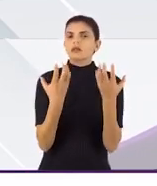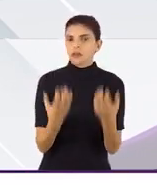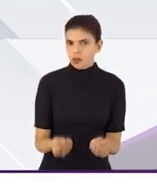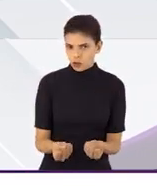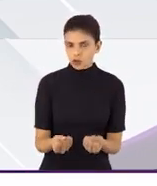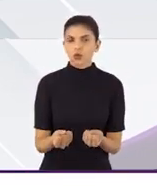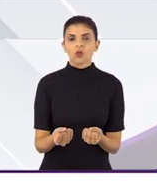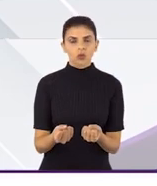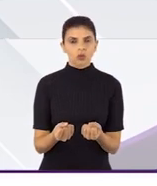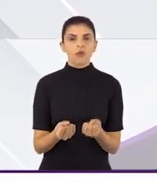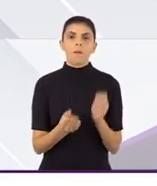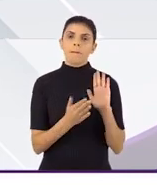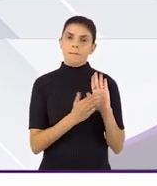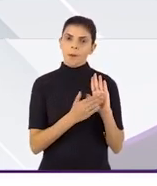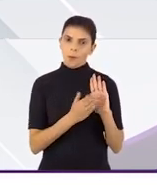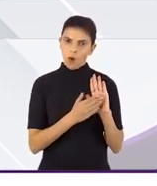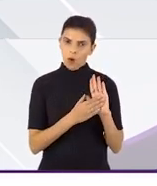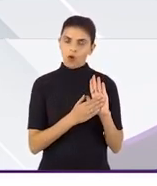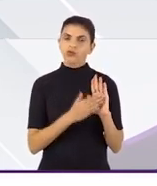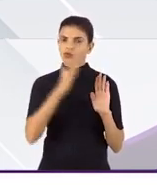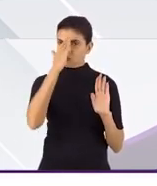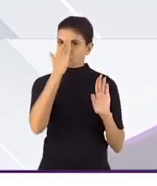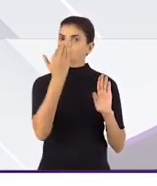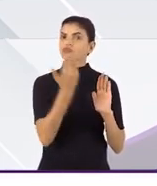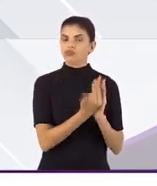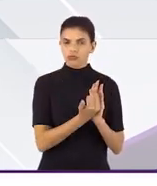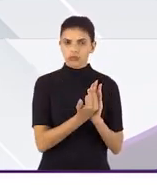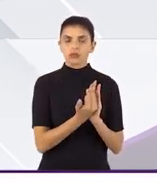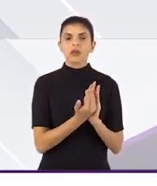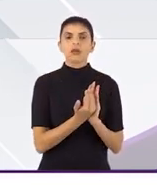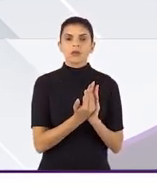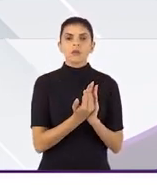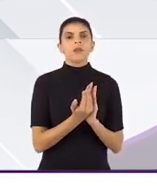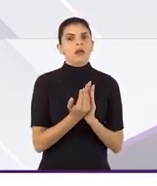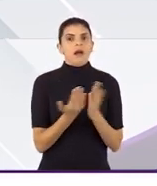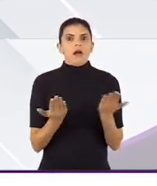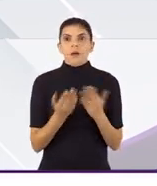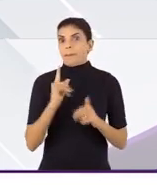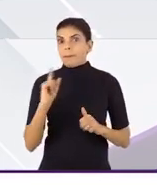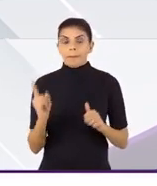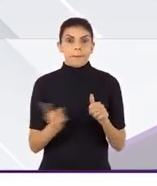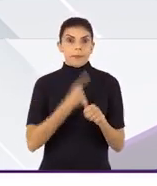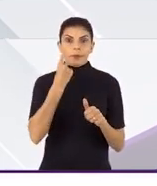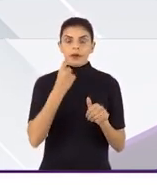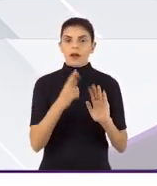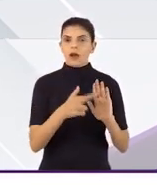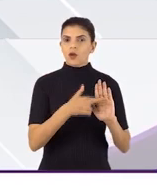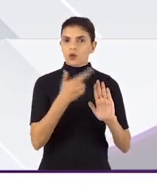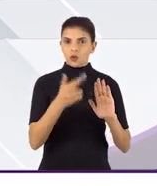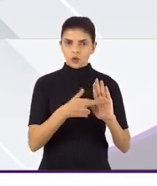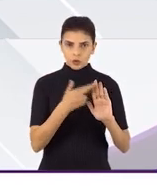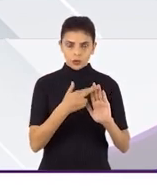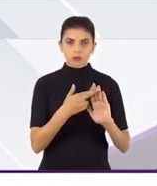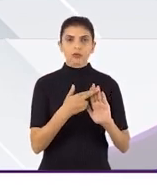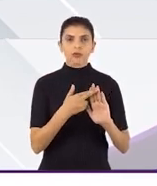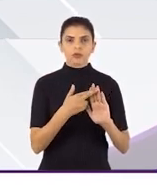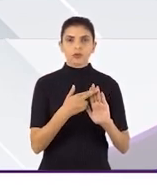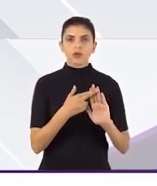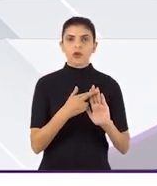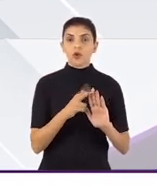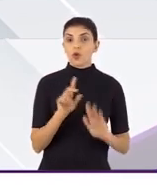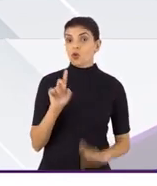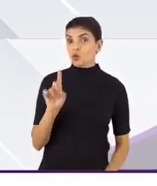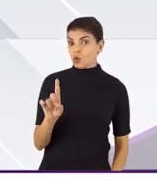acolheu para si essa proposta. Então, vemos até que é a primeira resolução, a